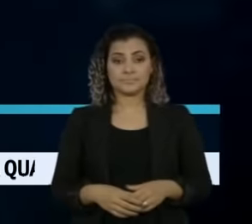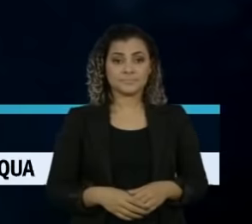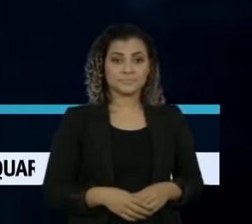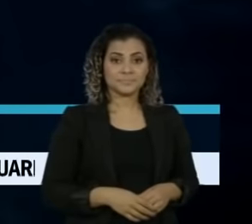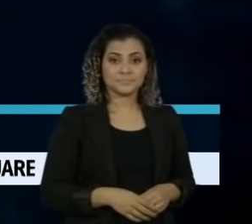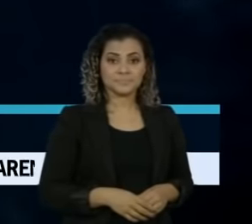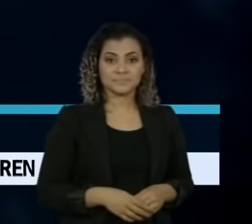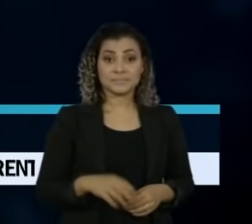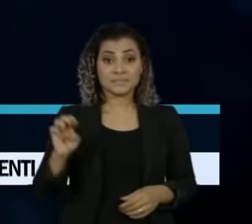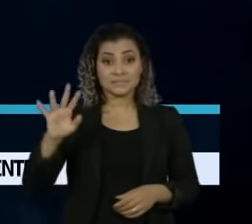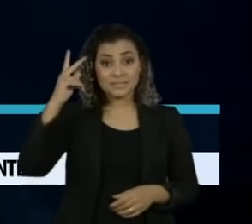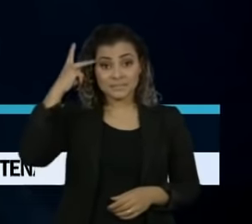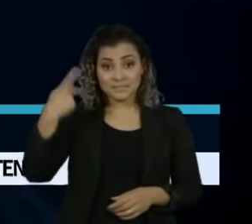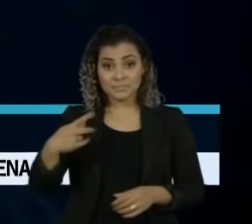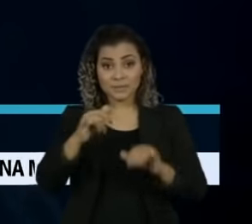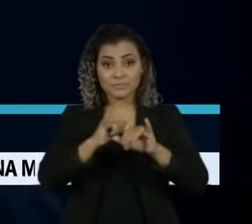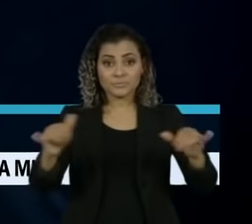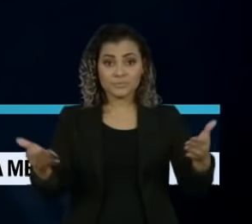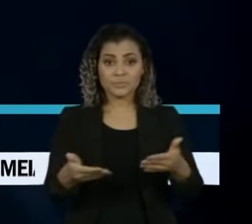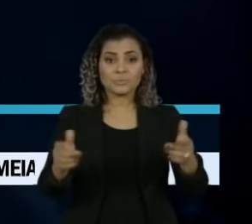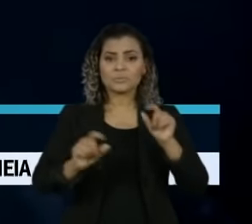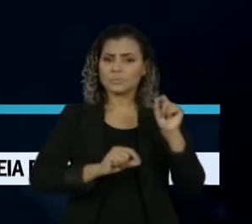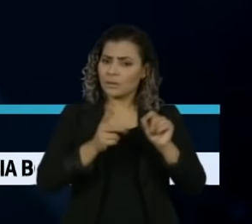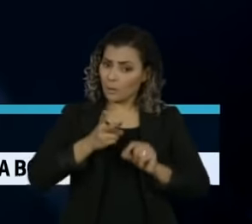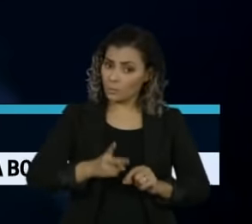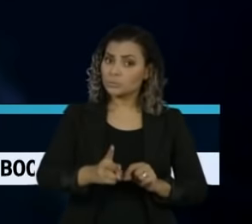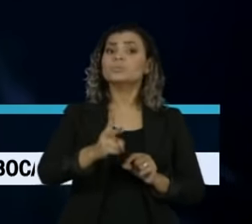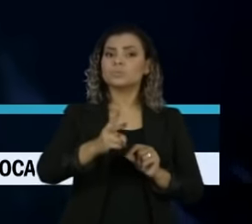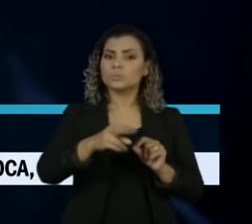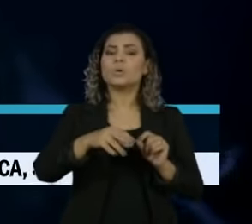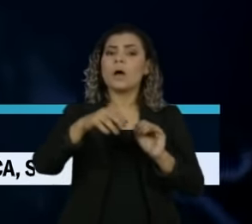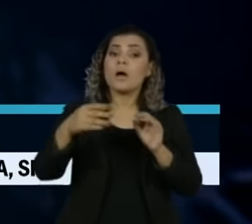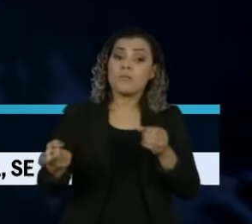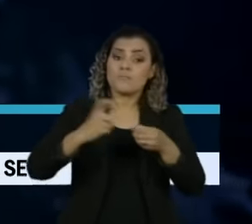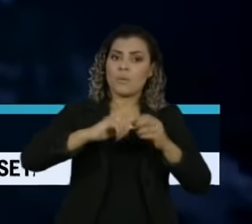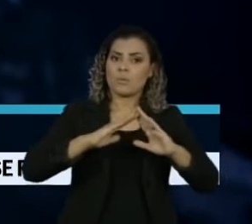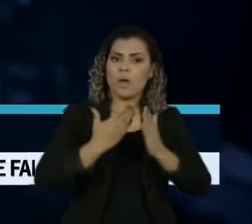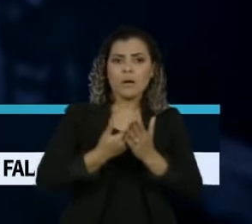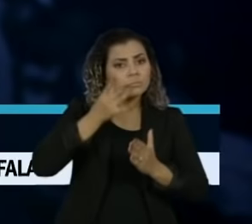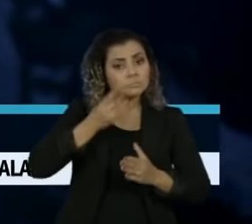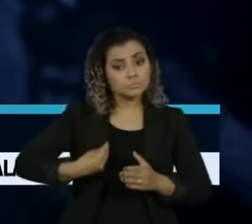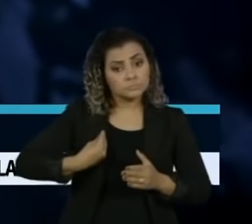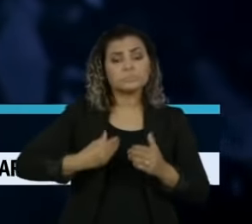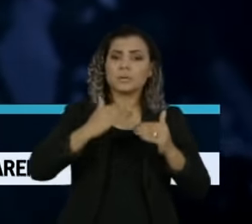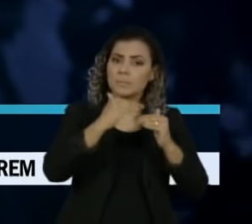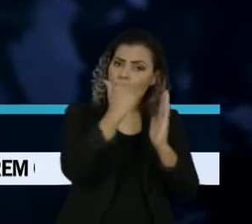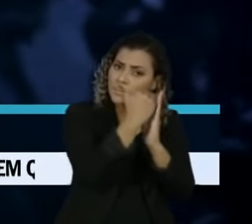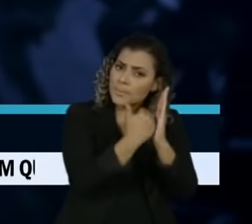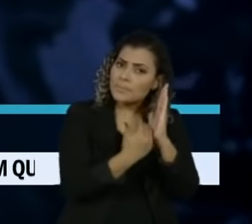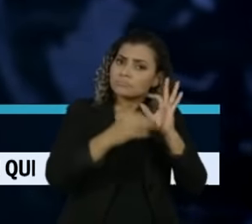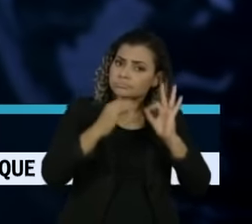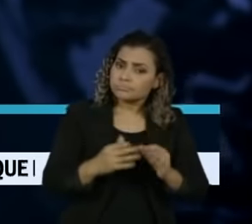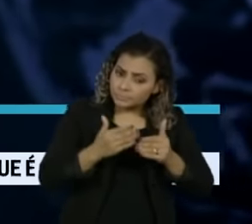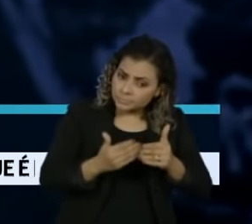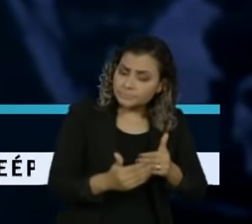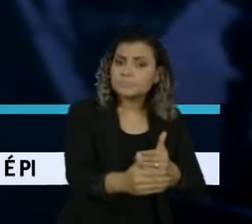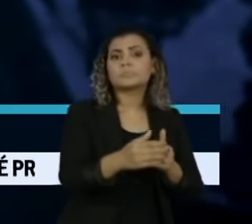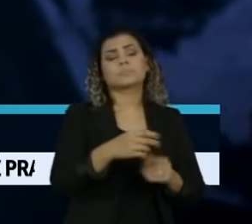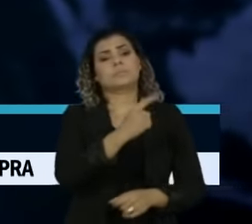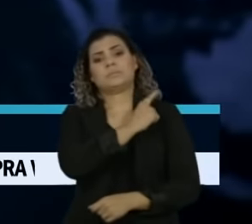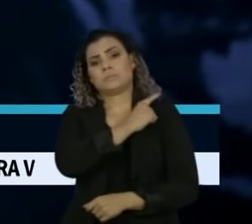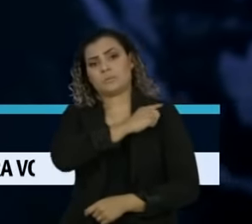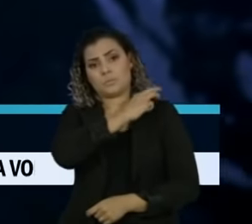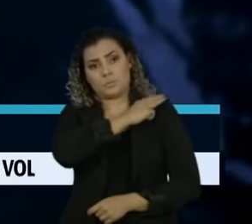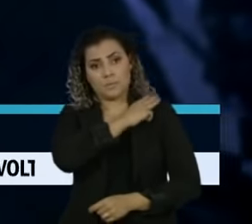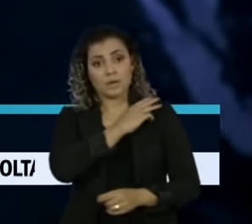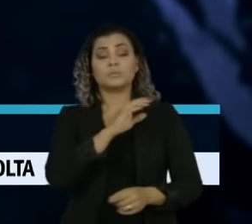E o Estado de São Paulo anunciou hoje que mantém o calendário de retorno às aulas presenciais em sistema escalonado para o ensino médio e